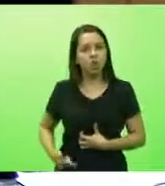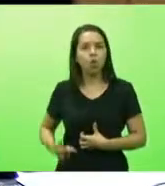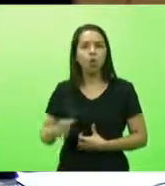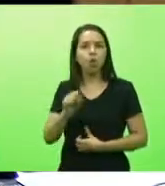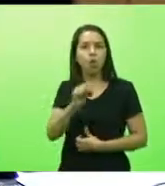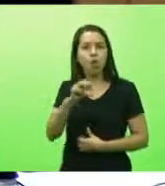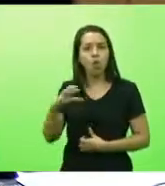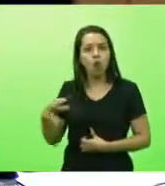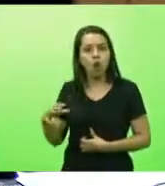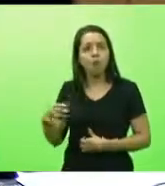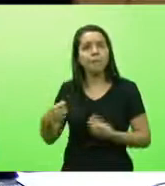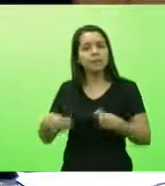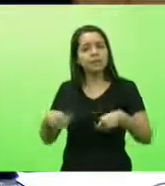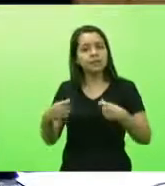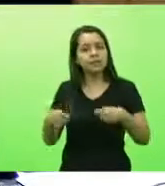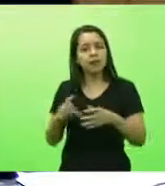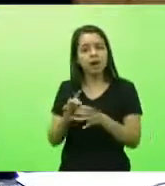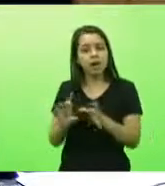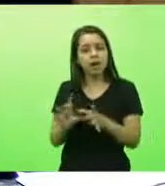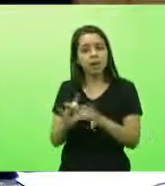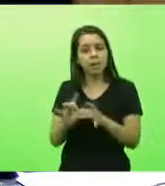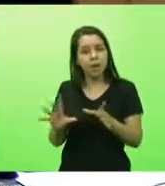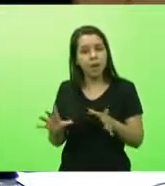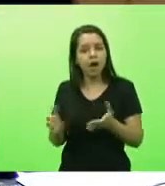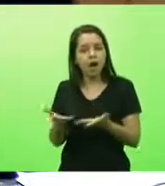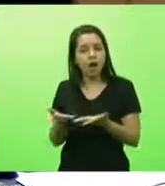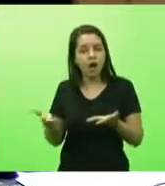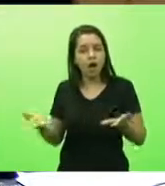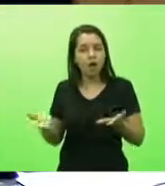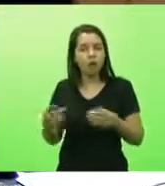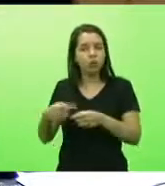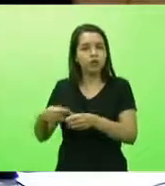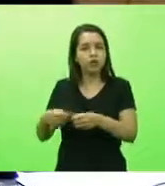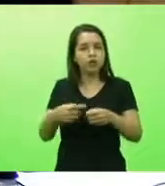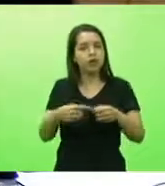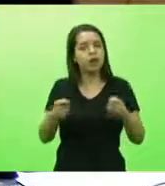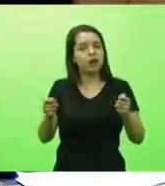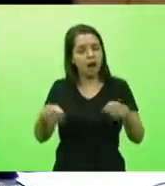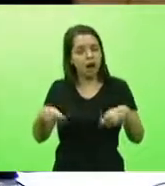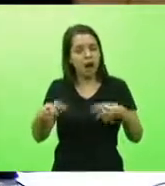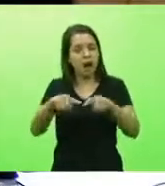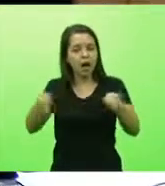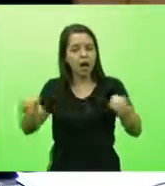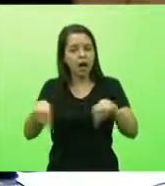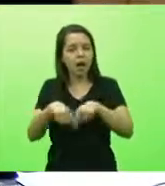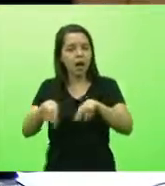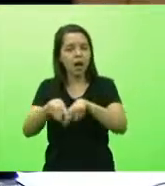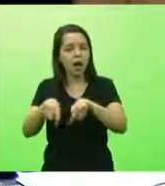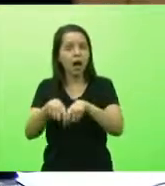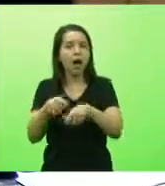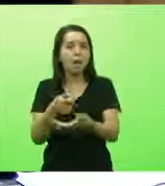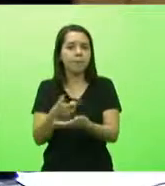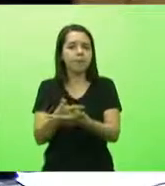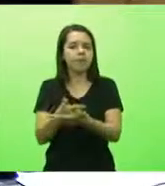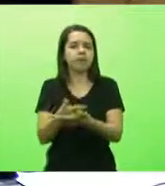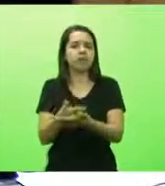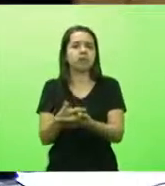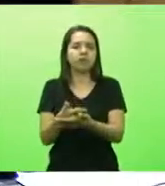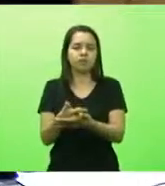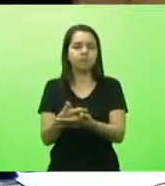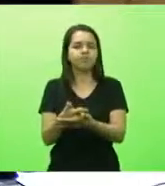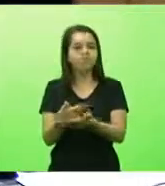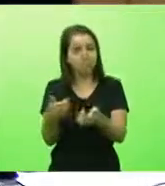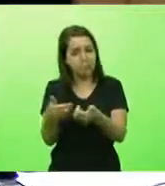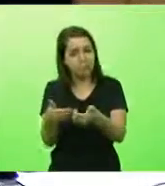municípios onde a gente possa realmente abrir as quadras, os ginásios que são pagos para que essas pessoas possam voltar a